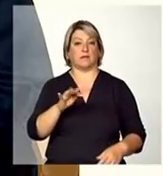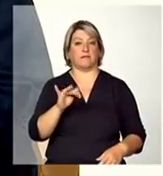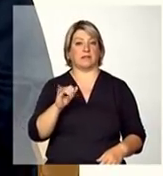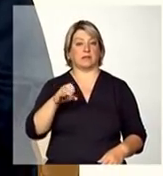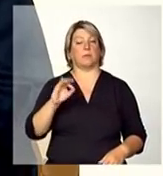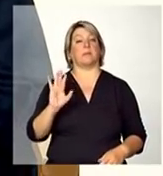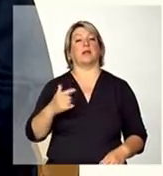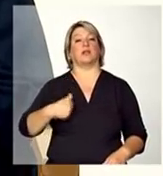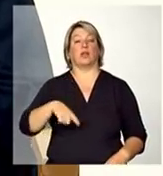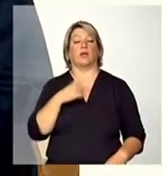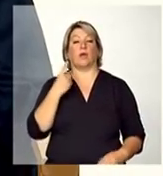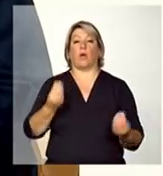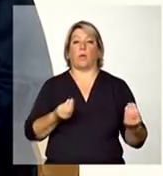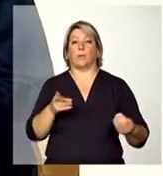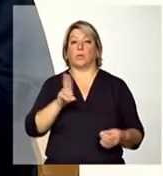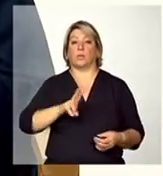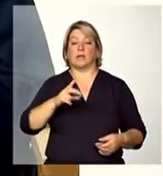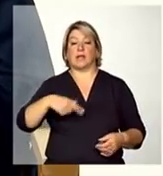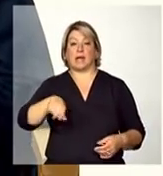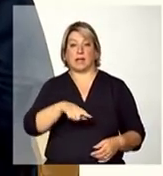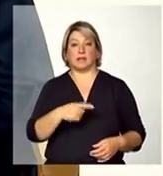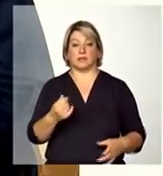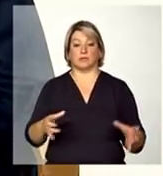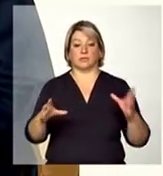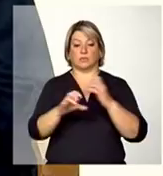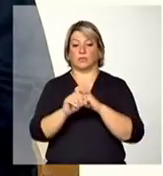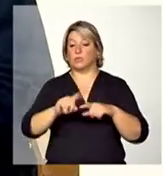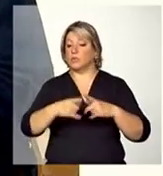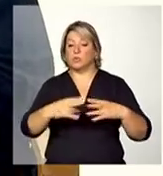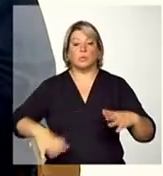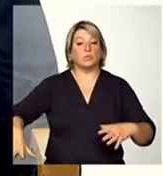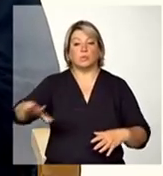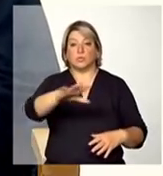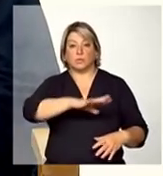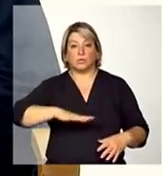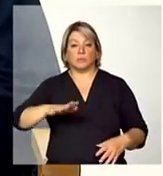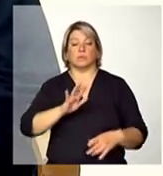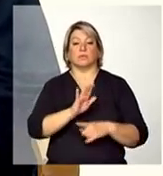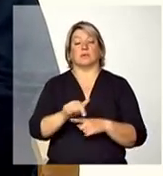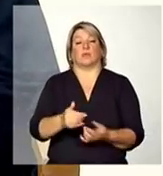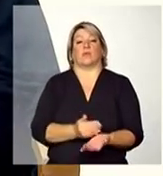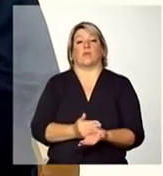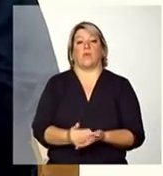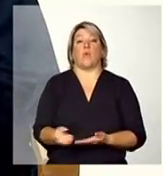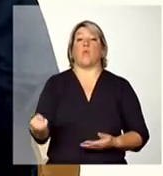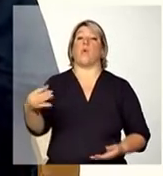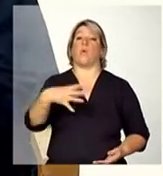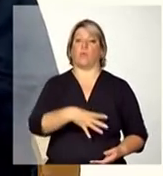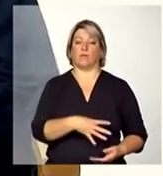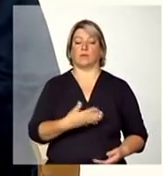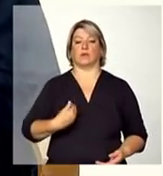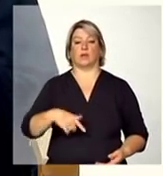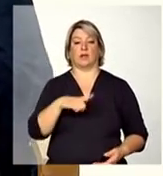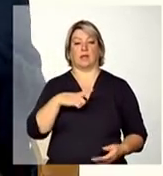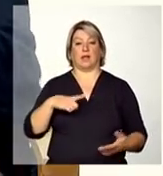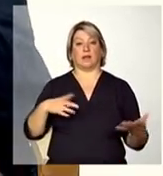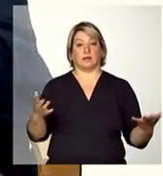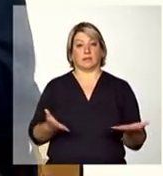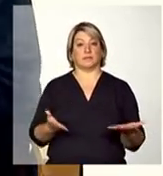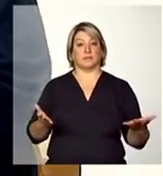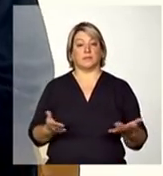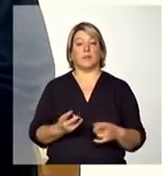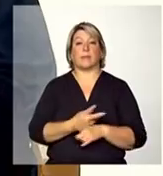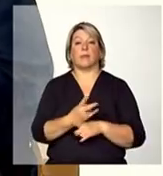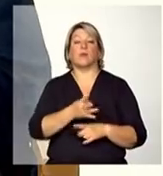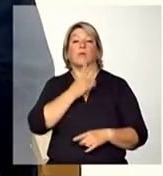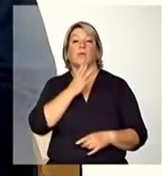esses recursos considerando que é uma iniciativa nós estamos implantando um serviço novo nós estamos agora buscando